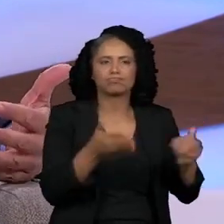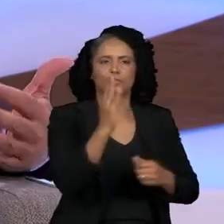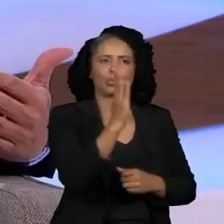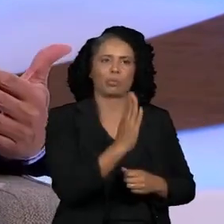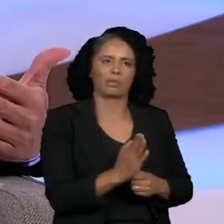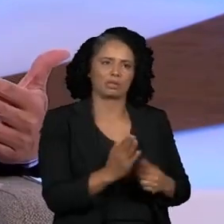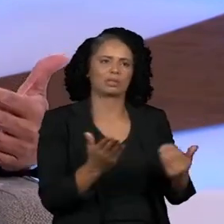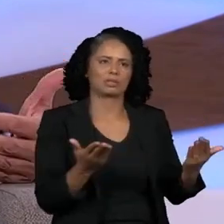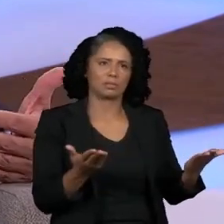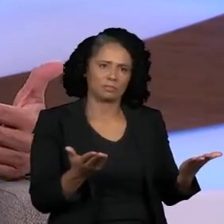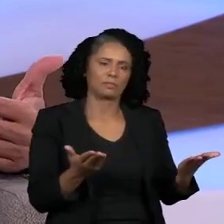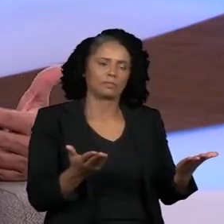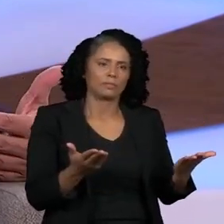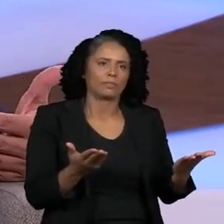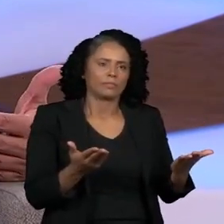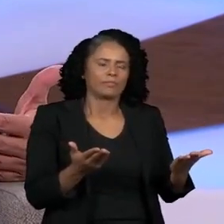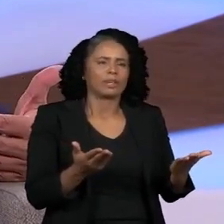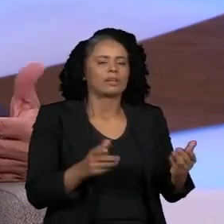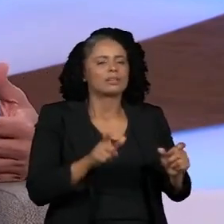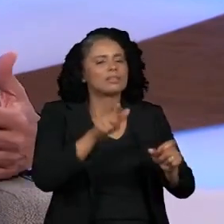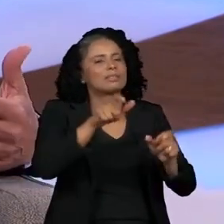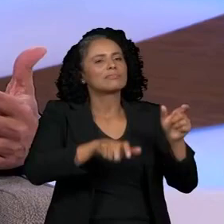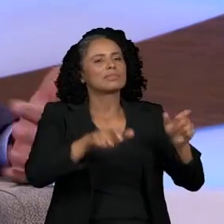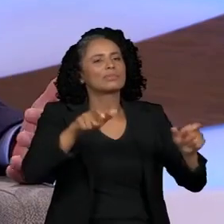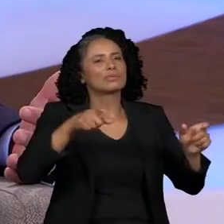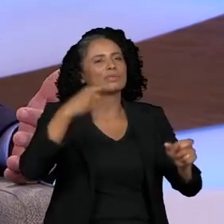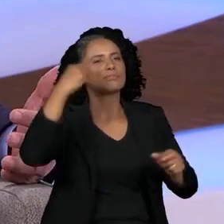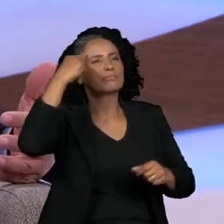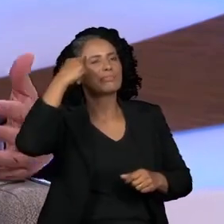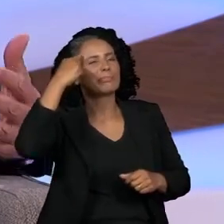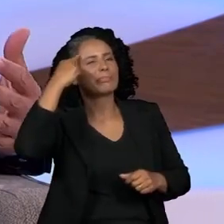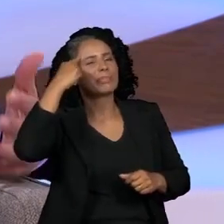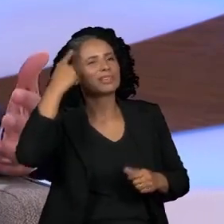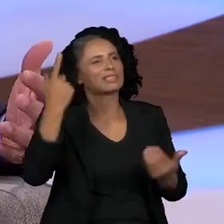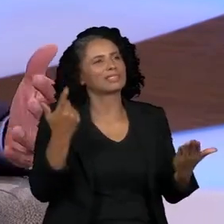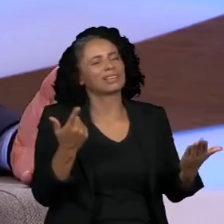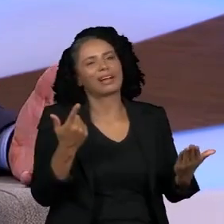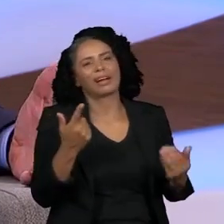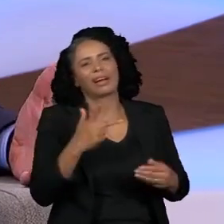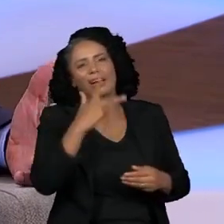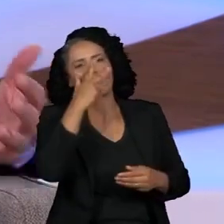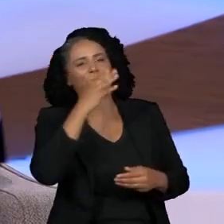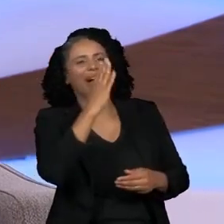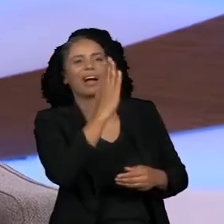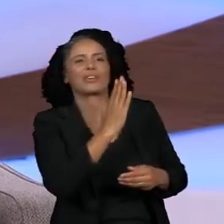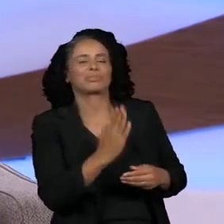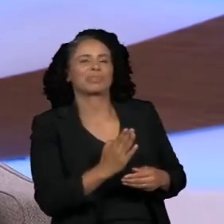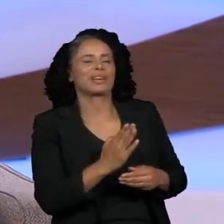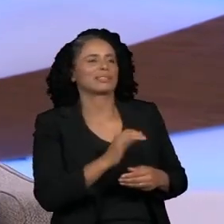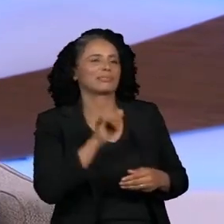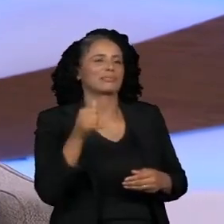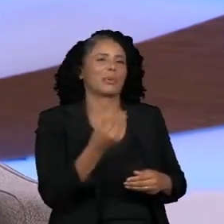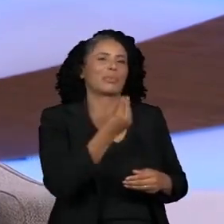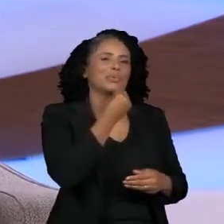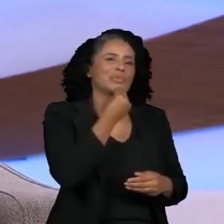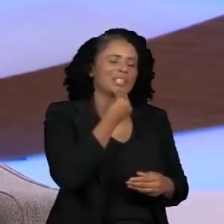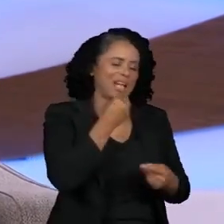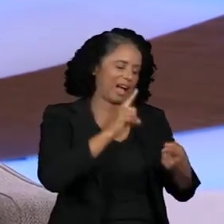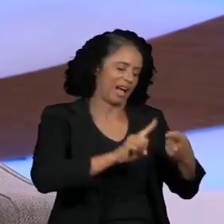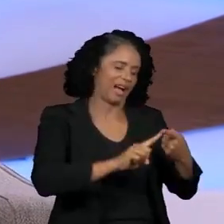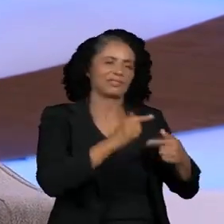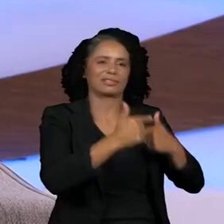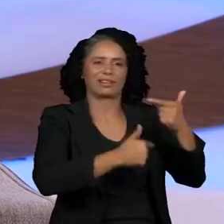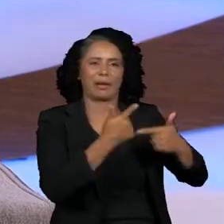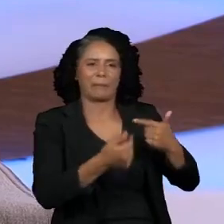As pessoas estão se dispondo pouco a pensar que isso é uma grande chance para a vida brasileira. Chance de renda, emprego,